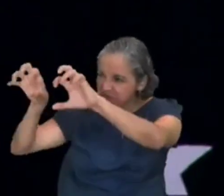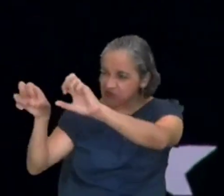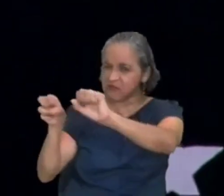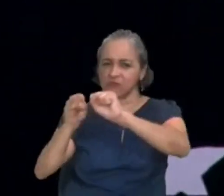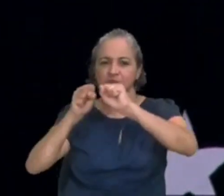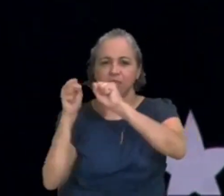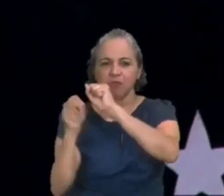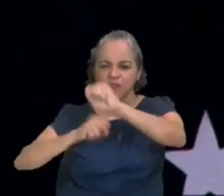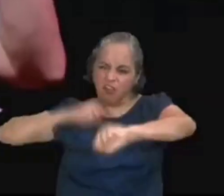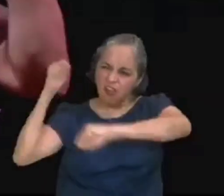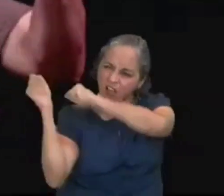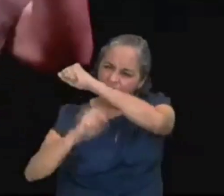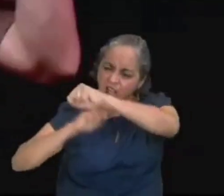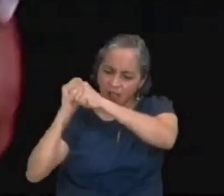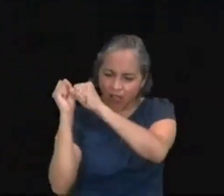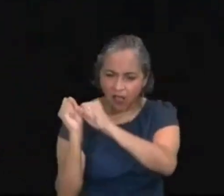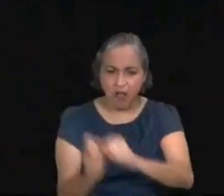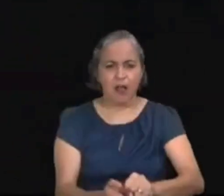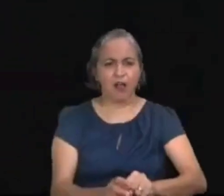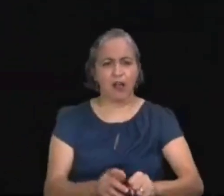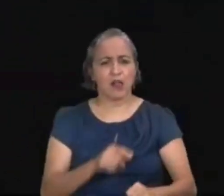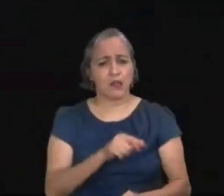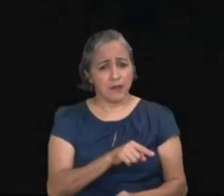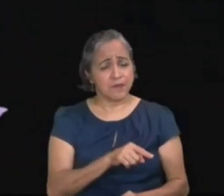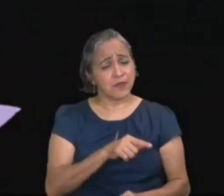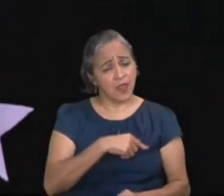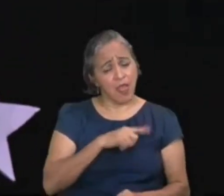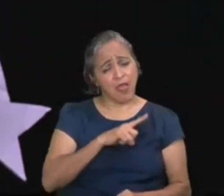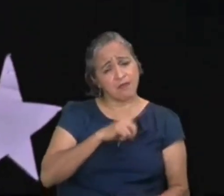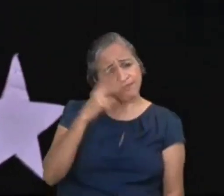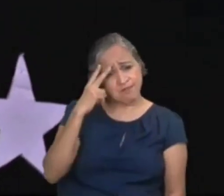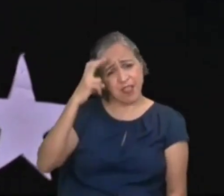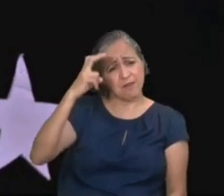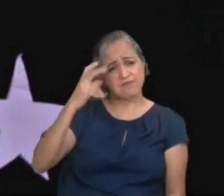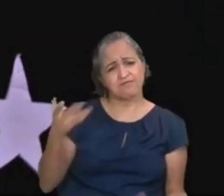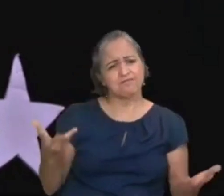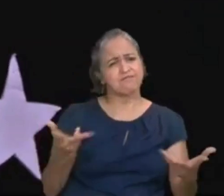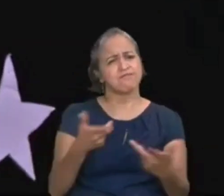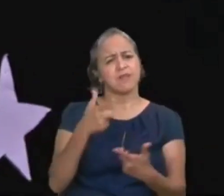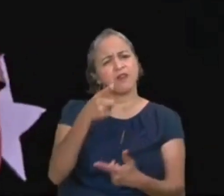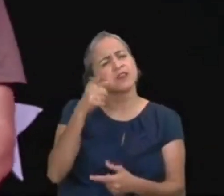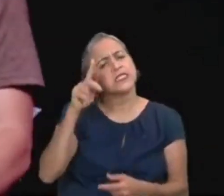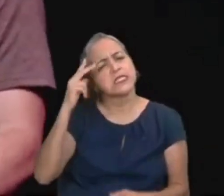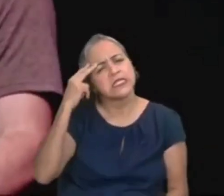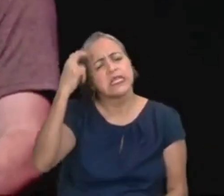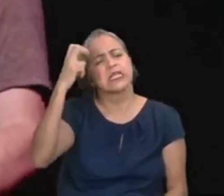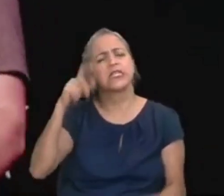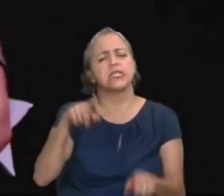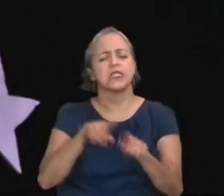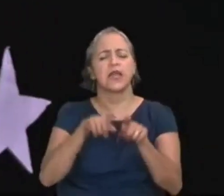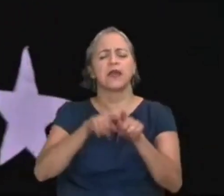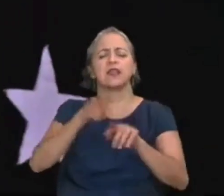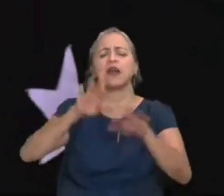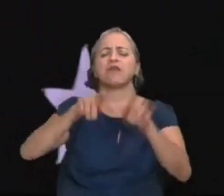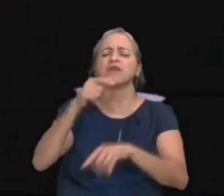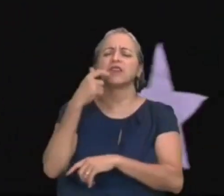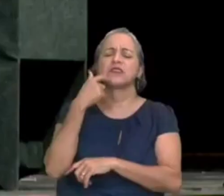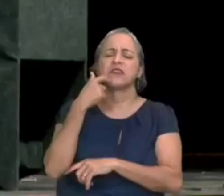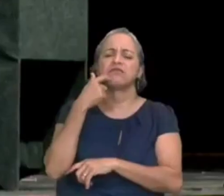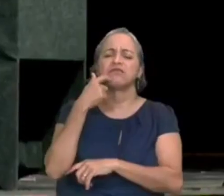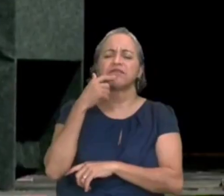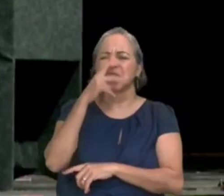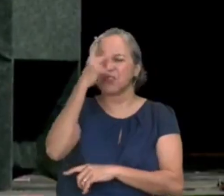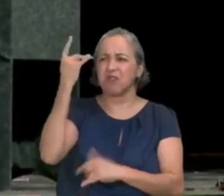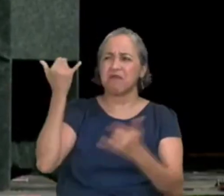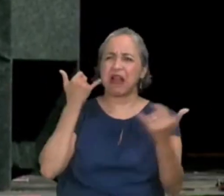gigantes. Eles foram criados com uma inteligência fantástica. Você é inteligente. Talvez você tenha ouvido até agora